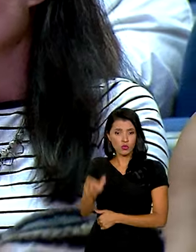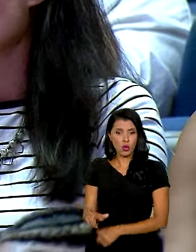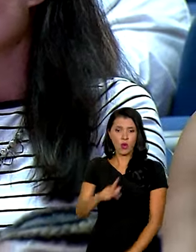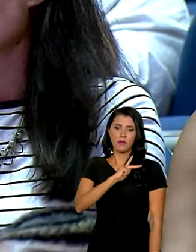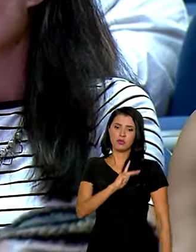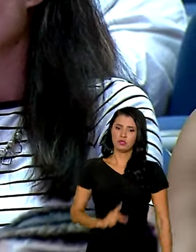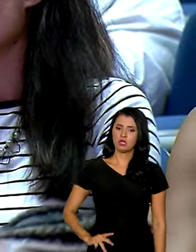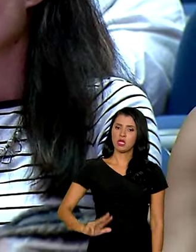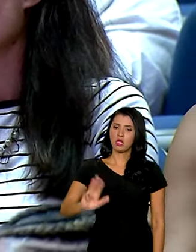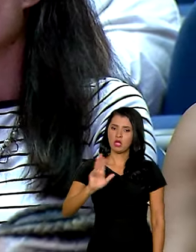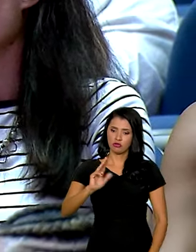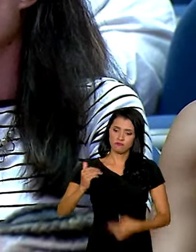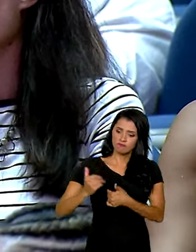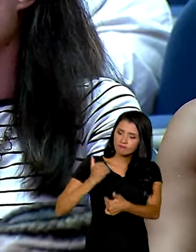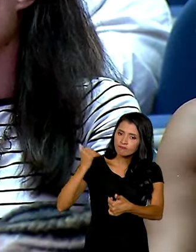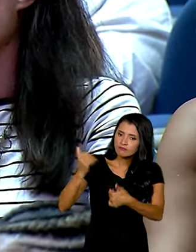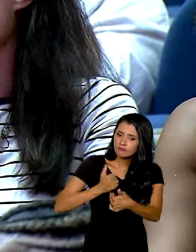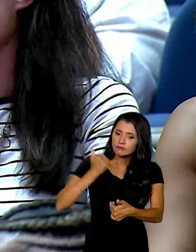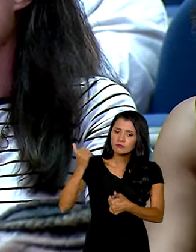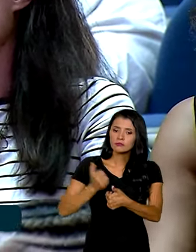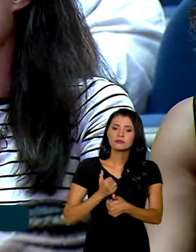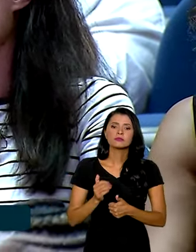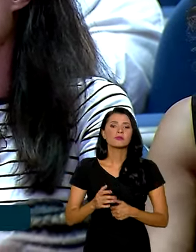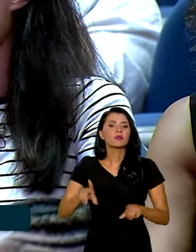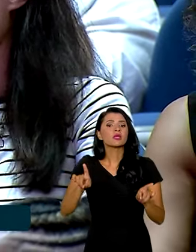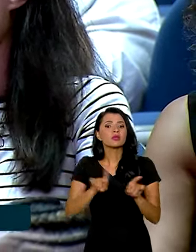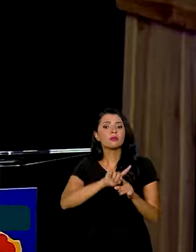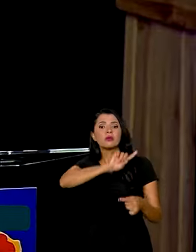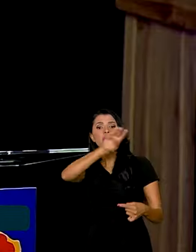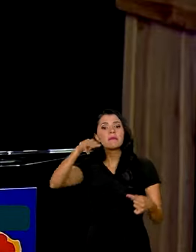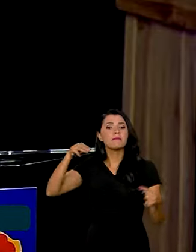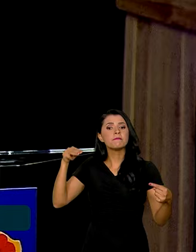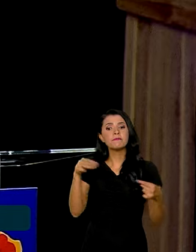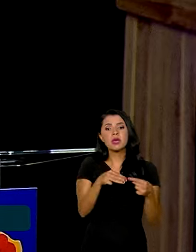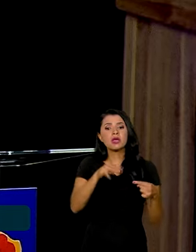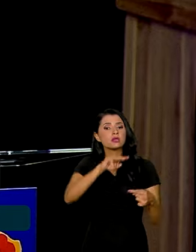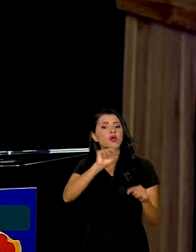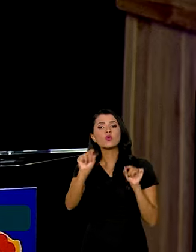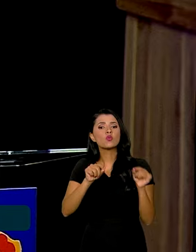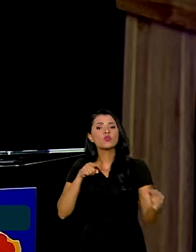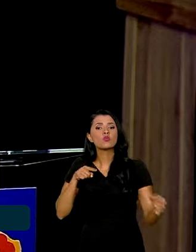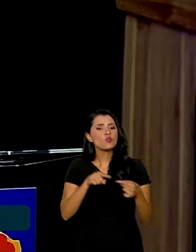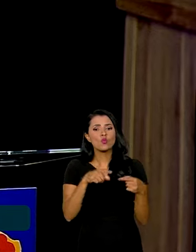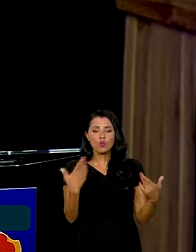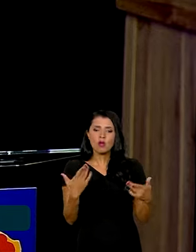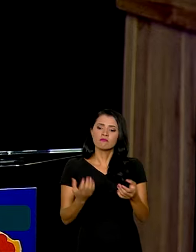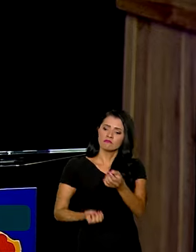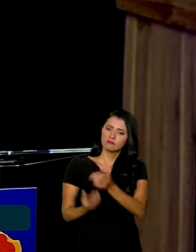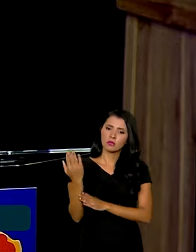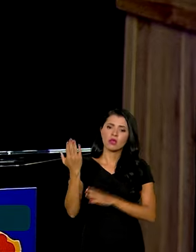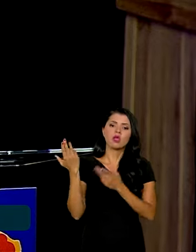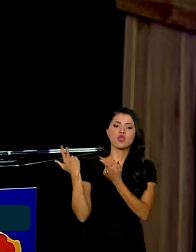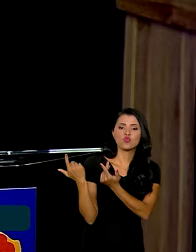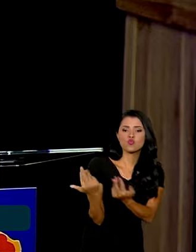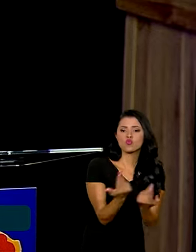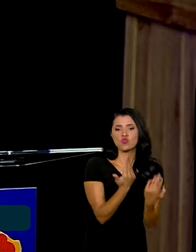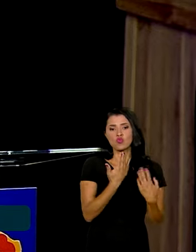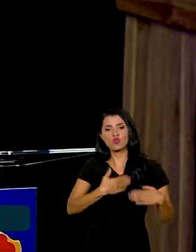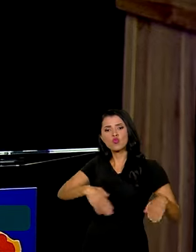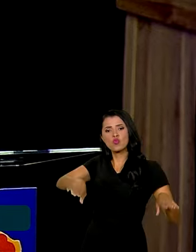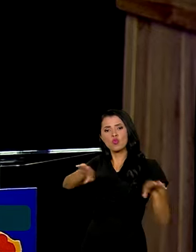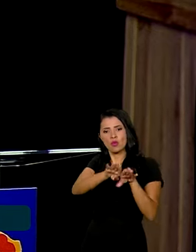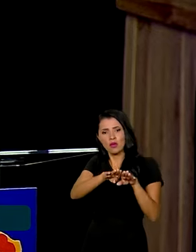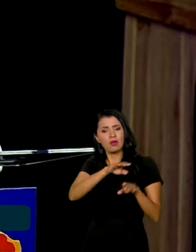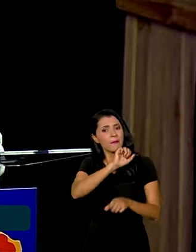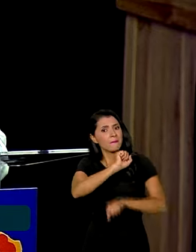Luiz Inácio Lula da Silva. E tem como meta, objetivo, construir a igualdade e acabar com